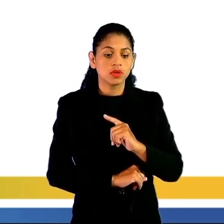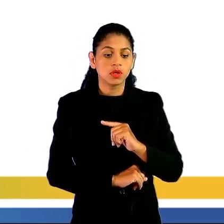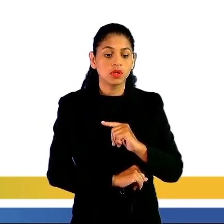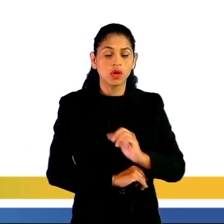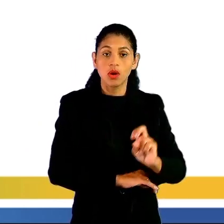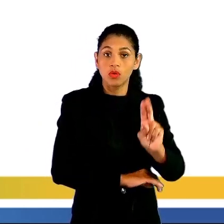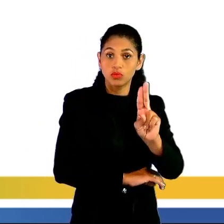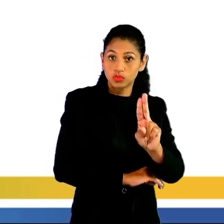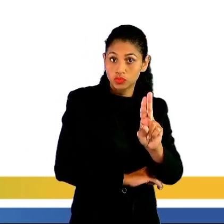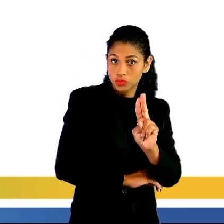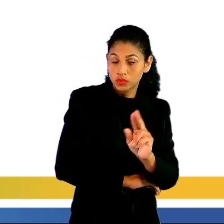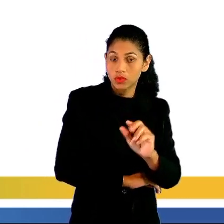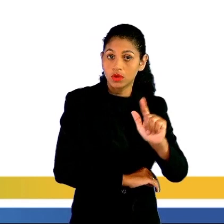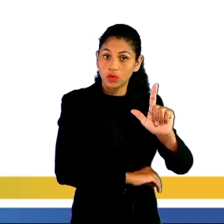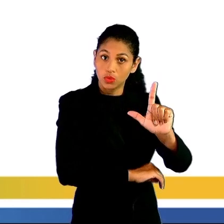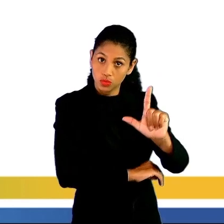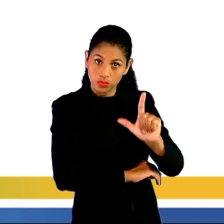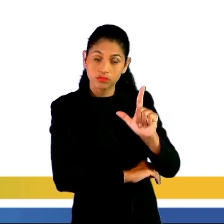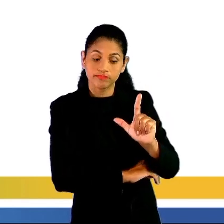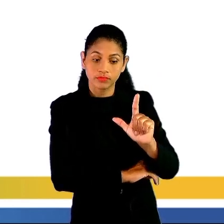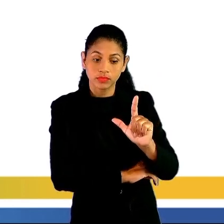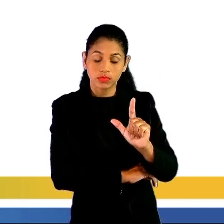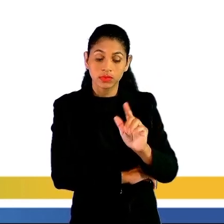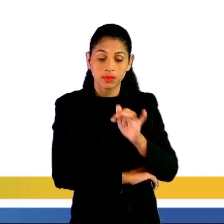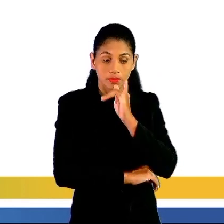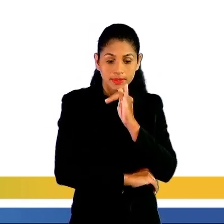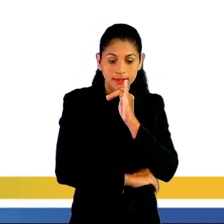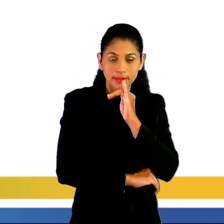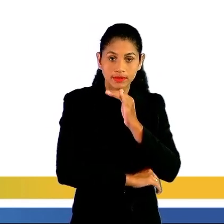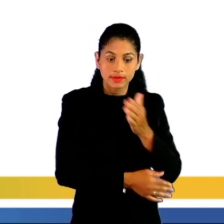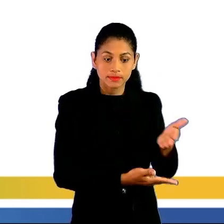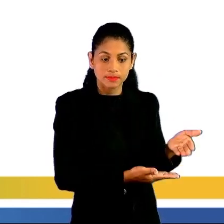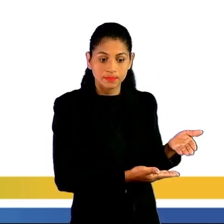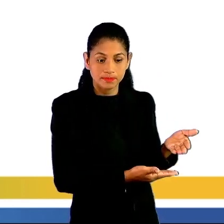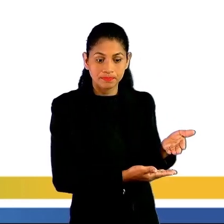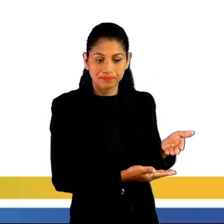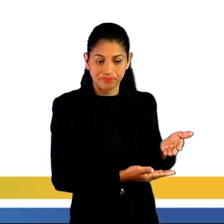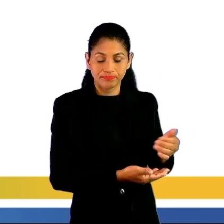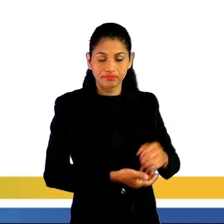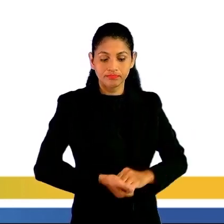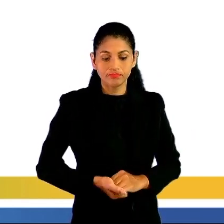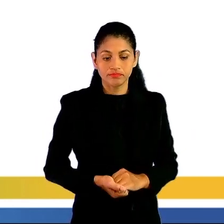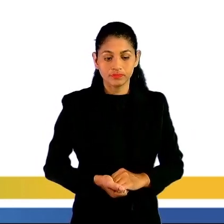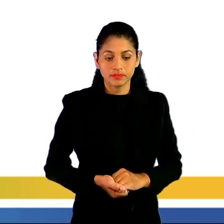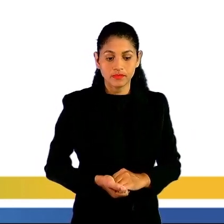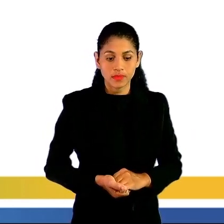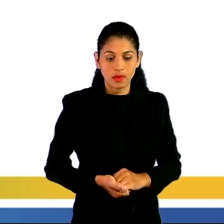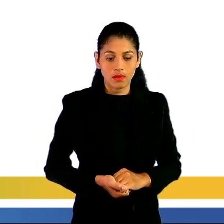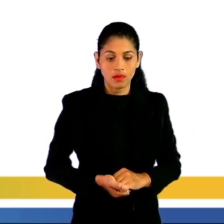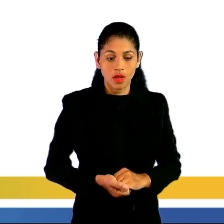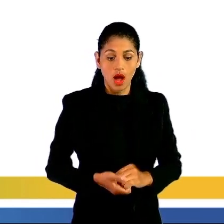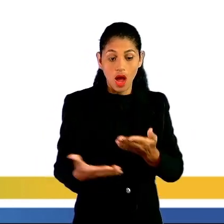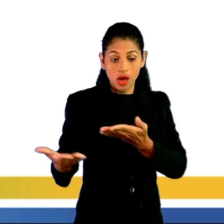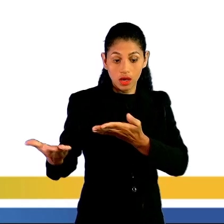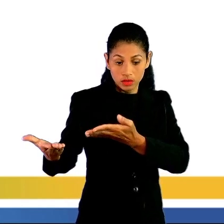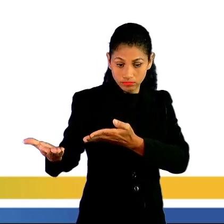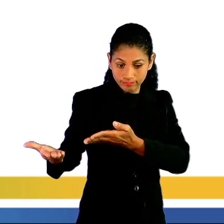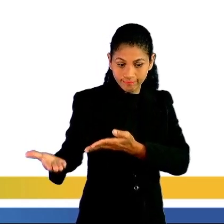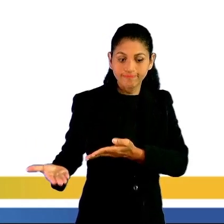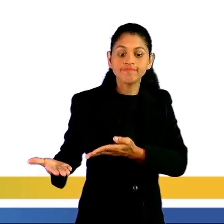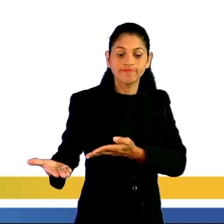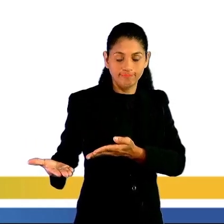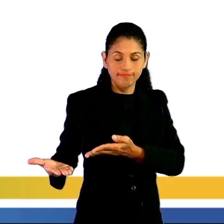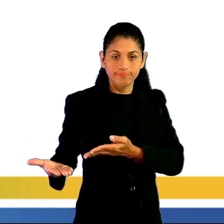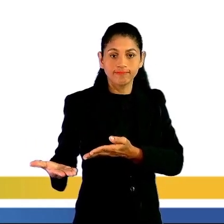E aí nós temos aqui como exemplo, como instrumento, uma jarra medidora, ok? Nós temos vários